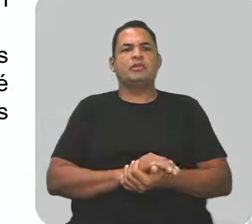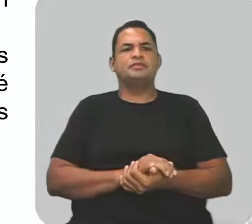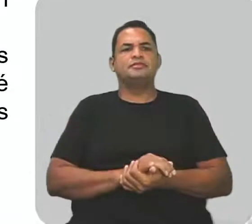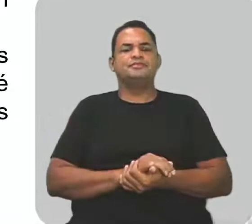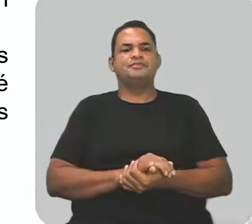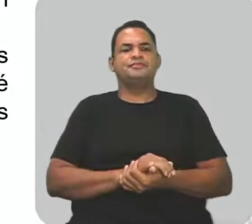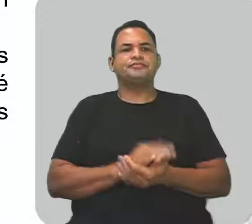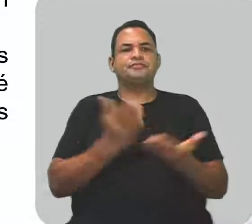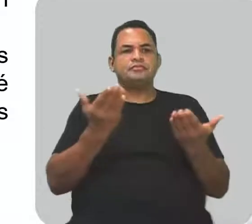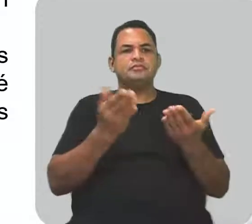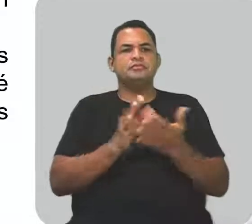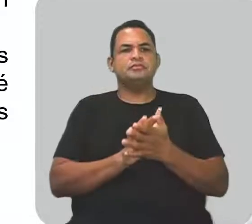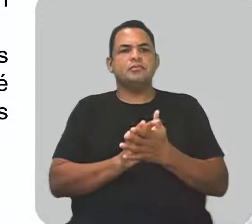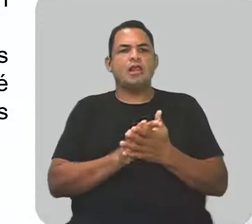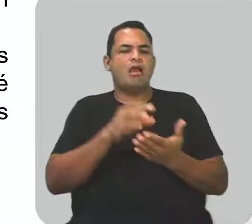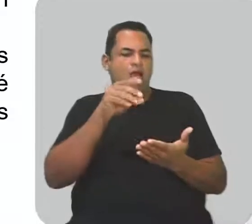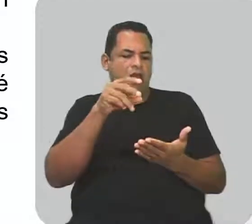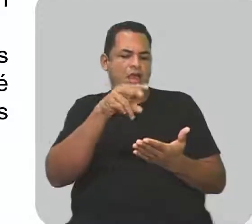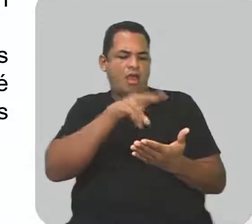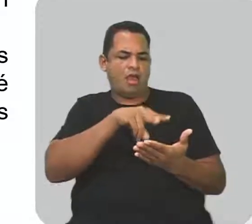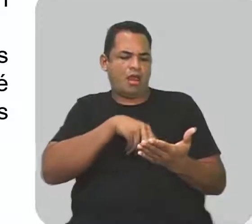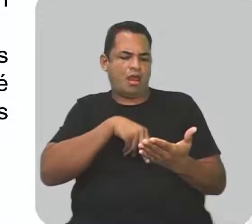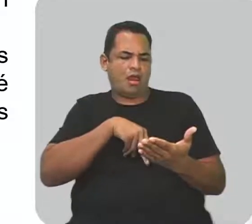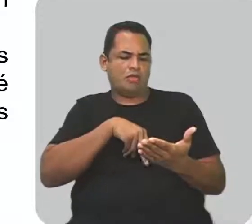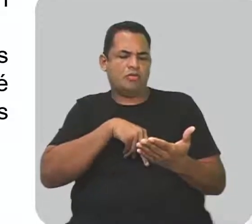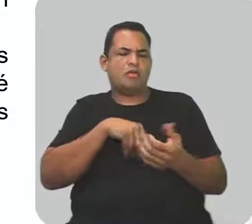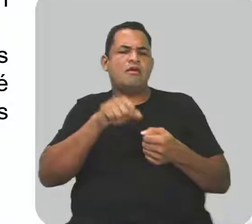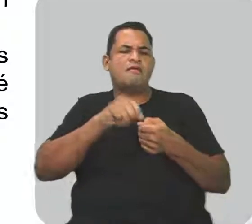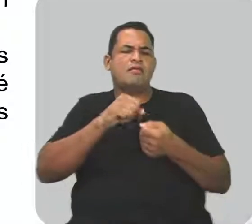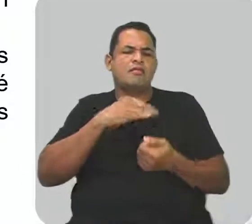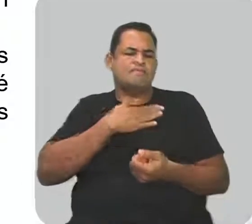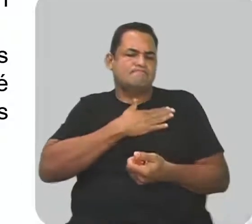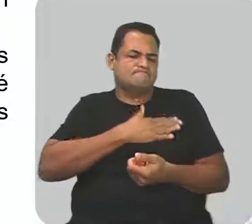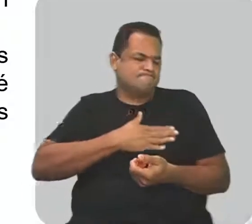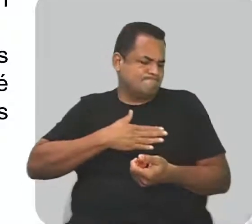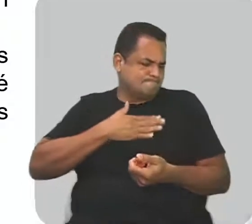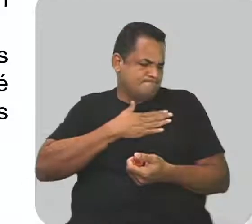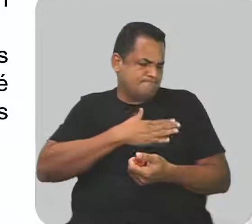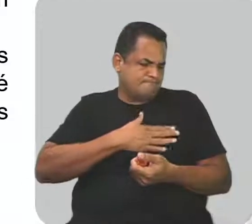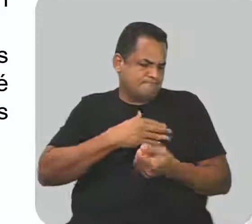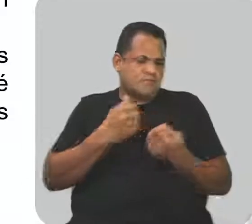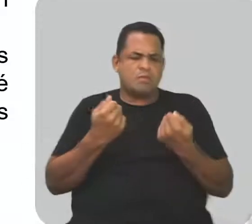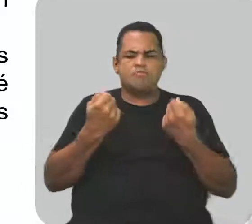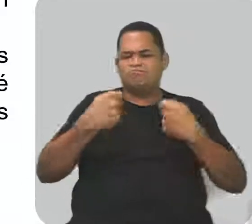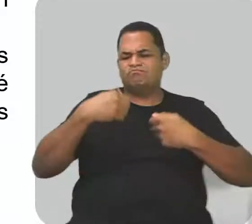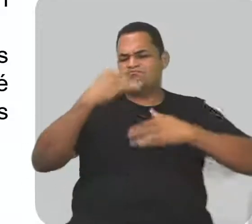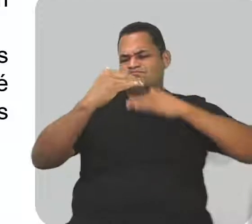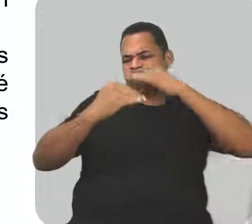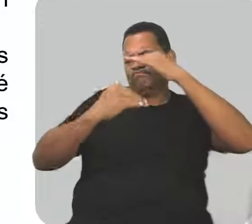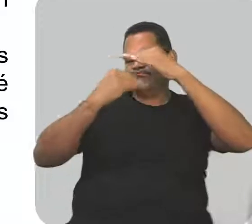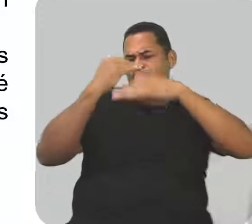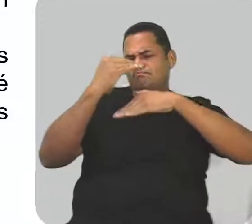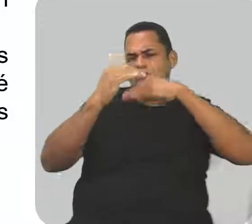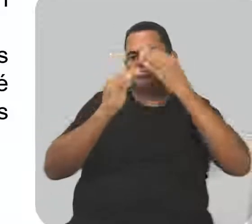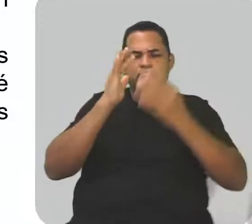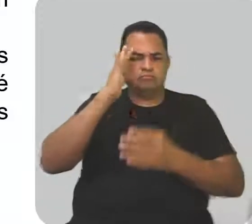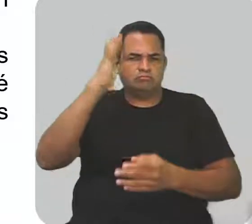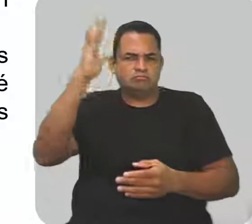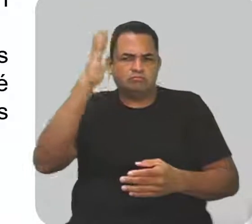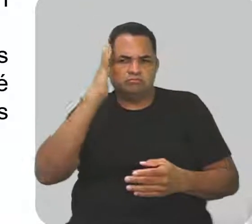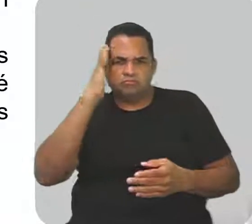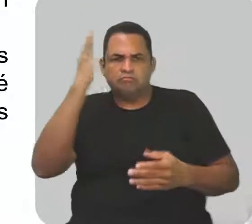Através da leitura realizada com prazer, é possível desenvolver a imaginação.